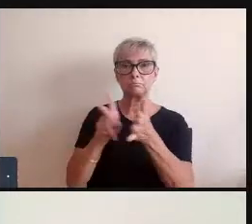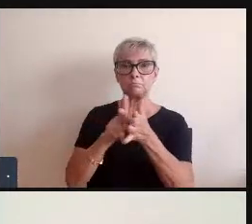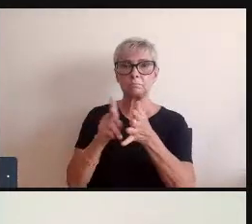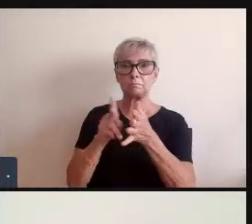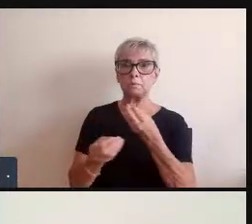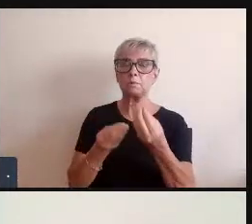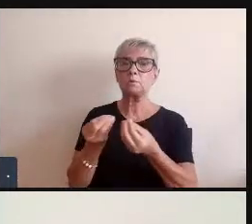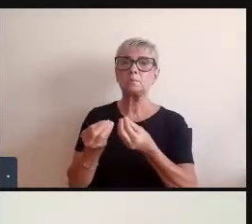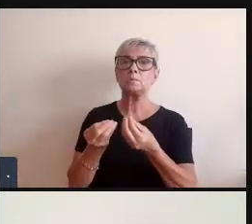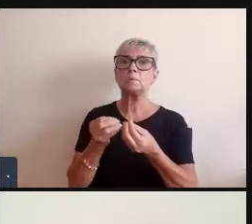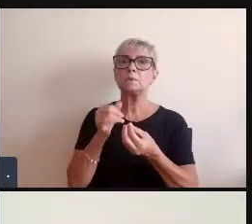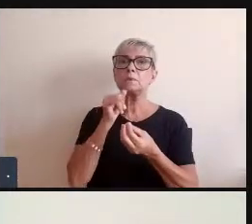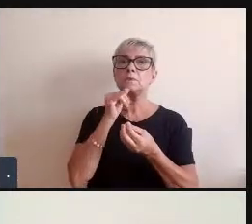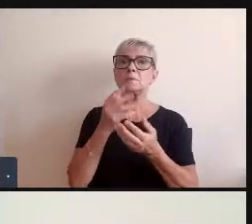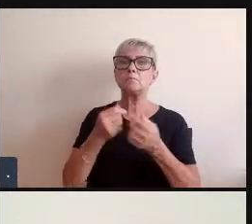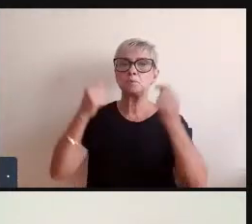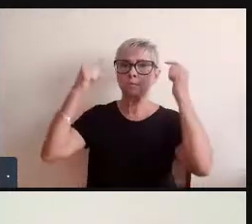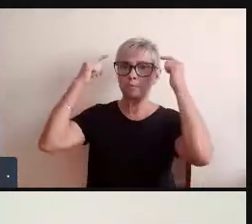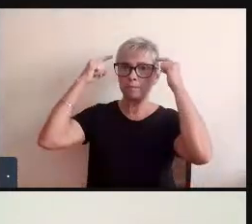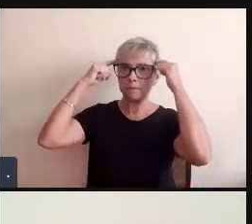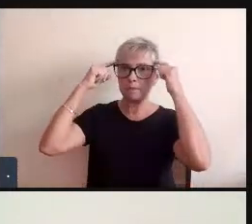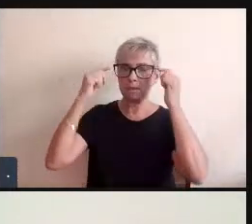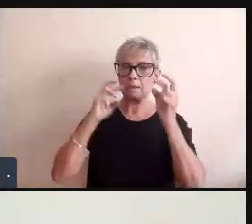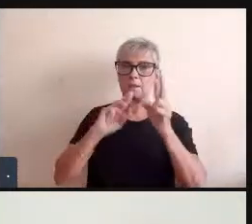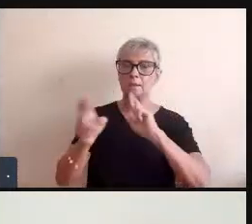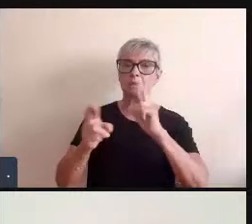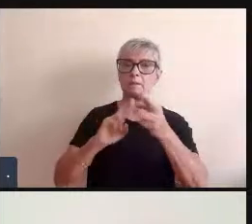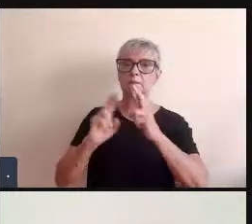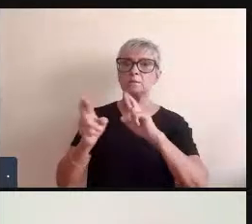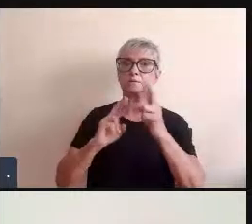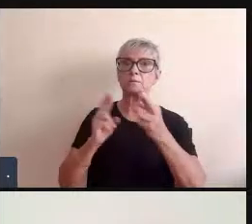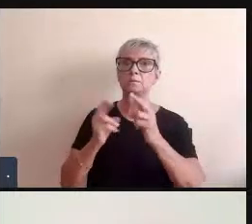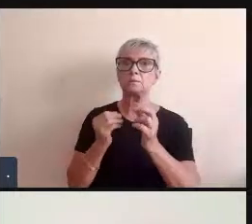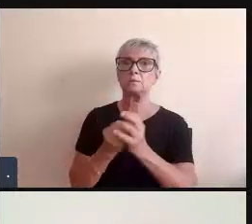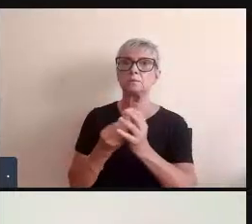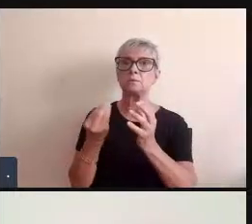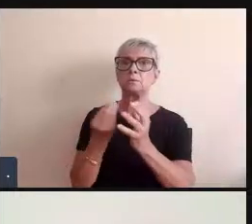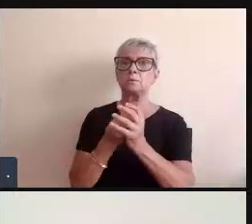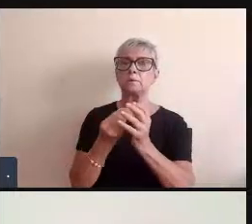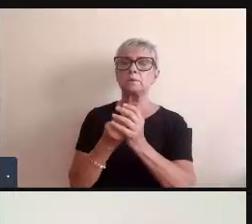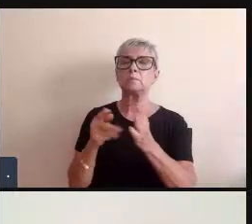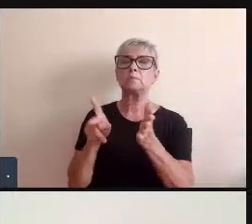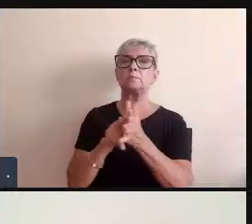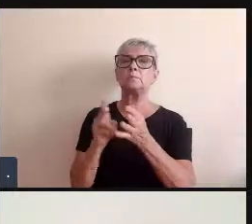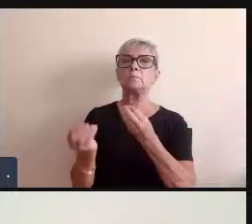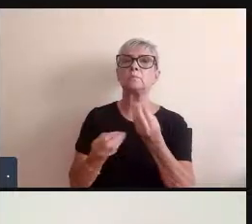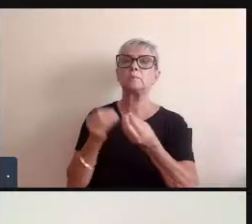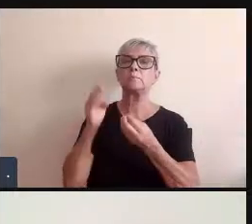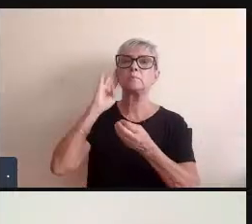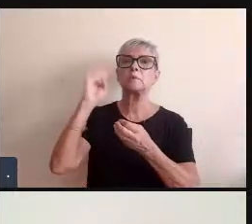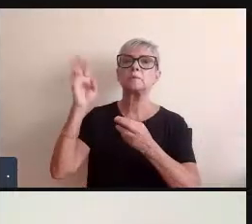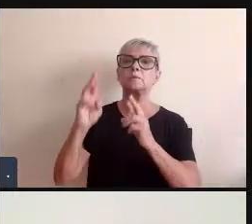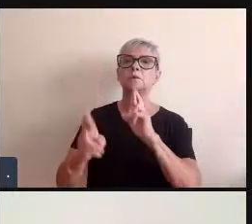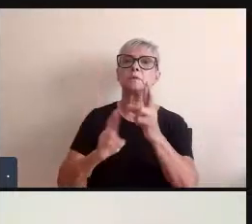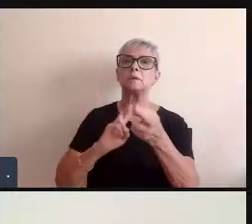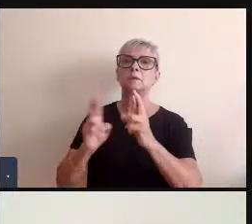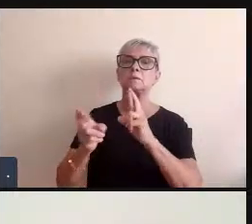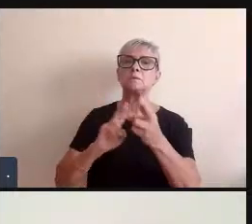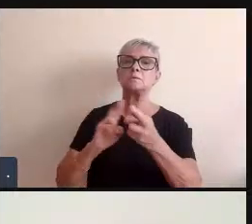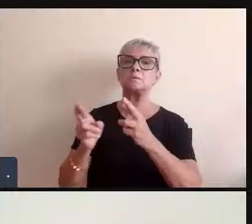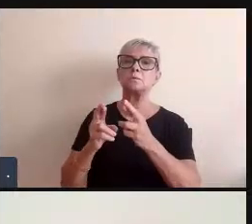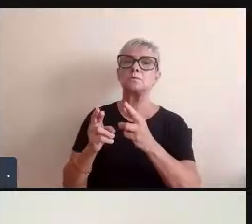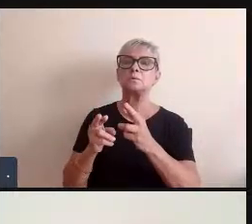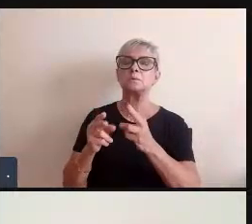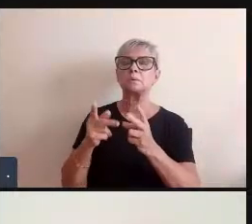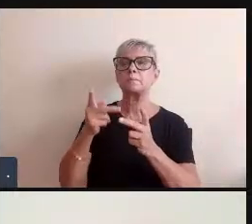pensar as relações dentro do cenário curatorial e principalmente as relações com quem estabelece